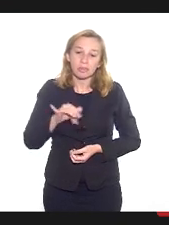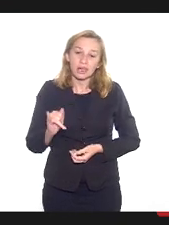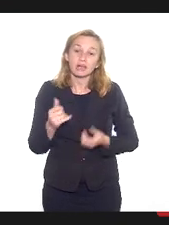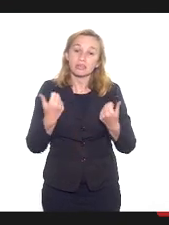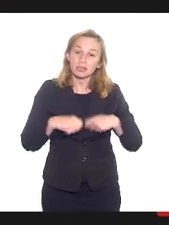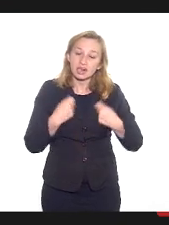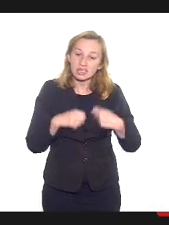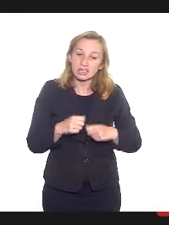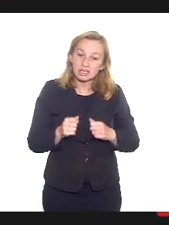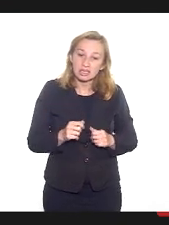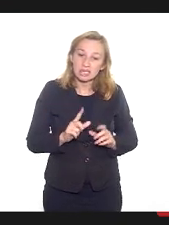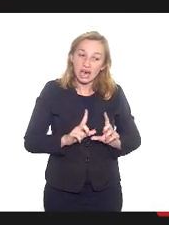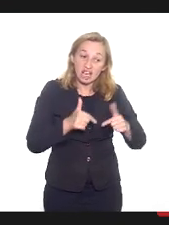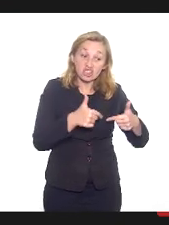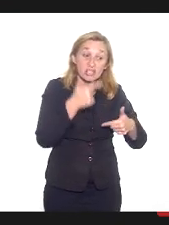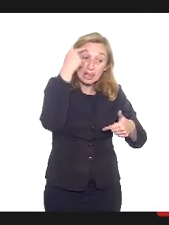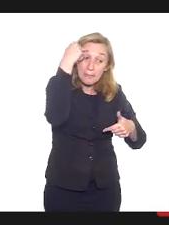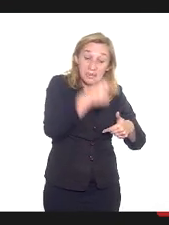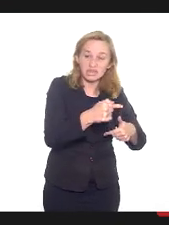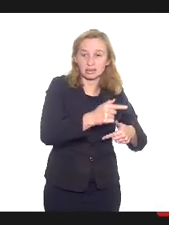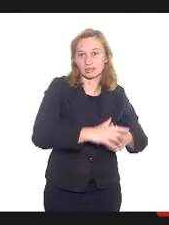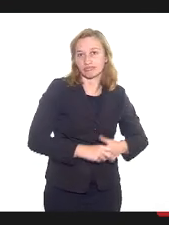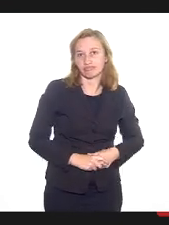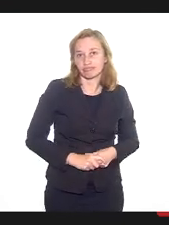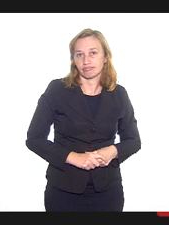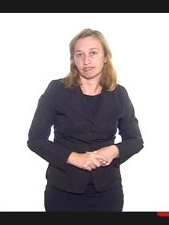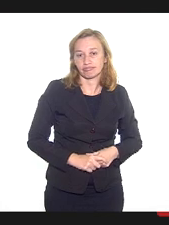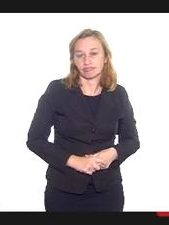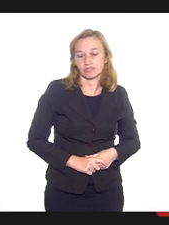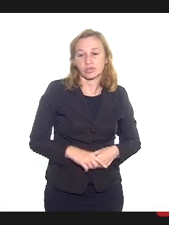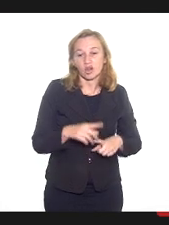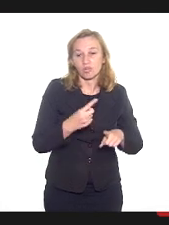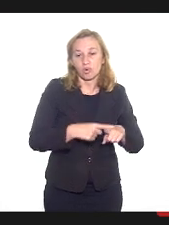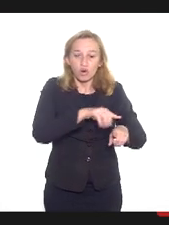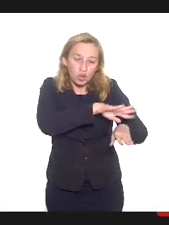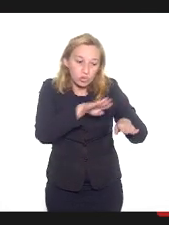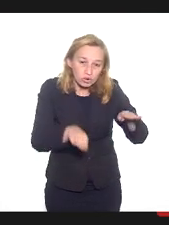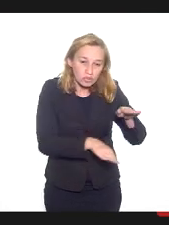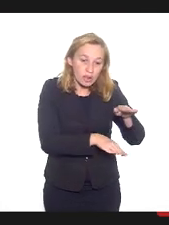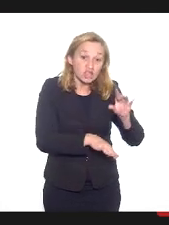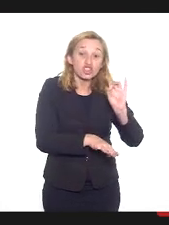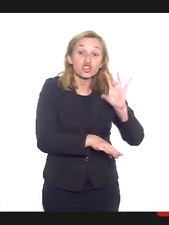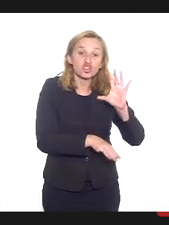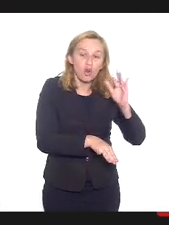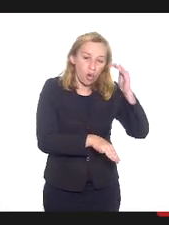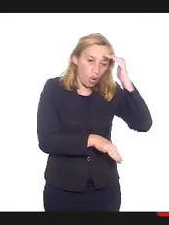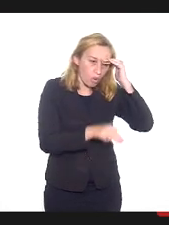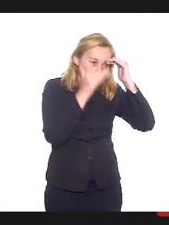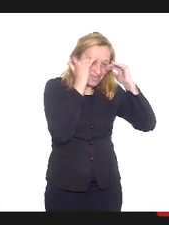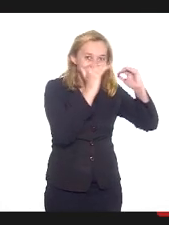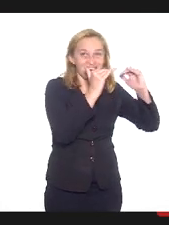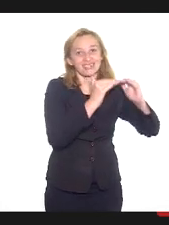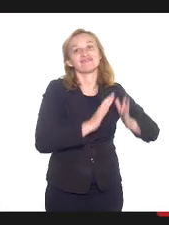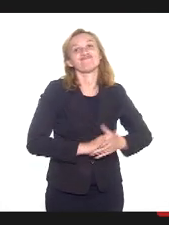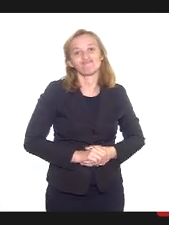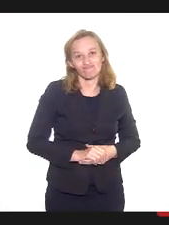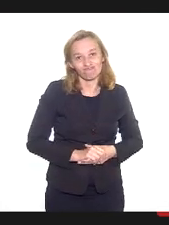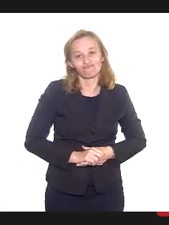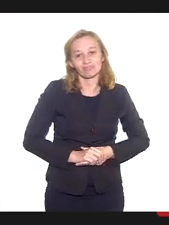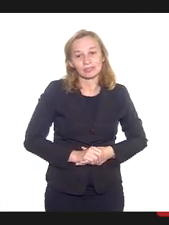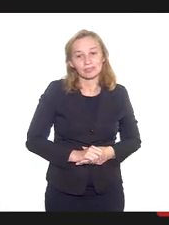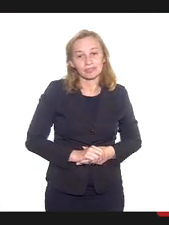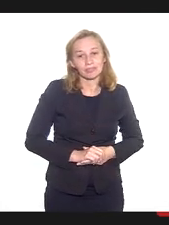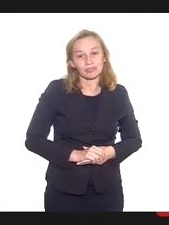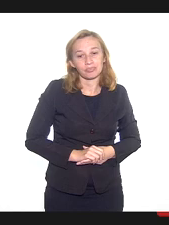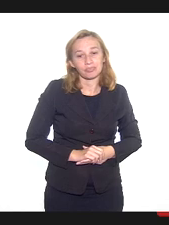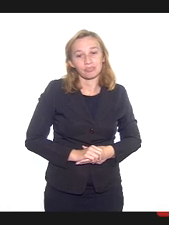que ir em cima de quem manda, porque os de baixo apenas obedecem, cumprem regras, etc.